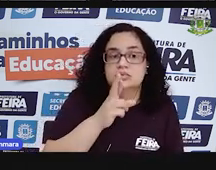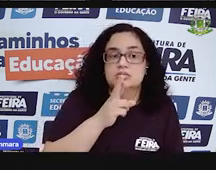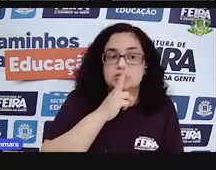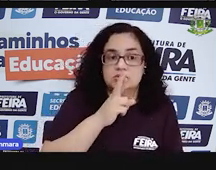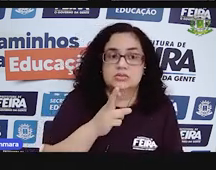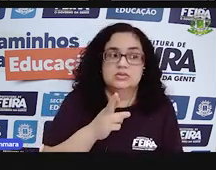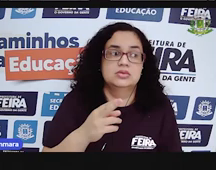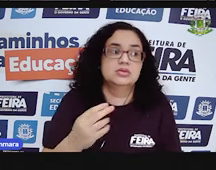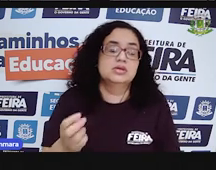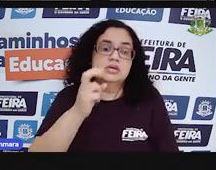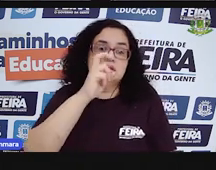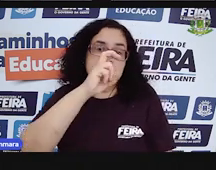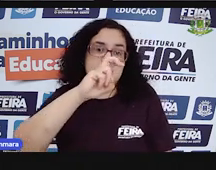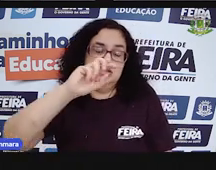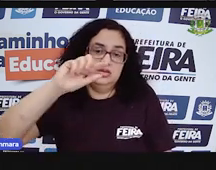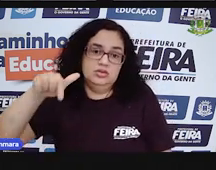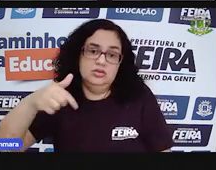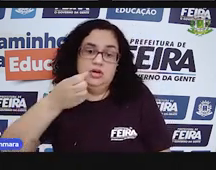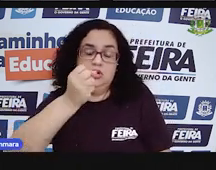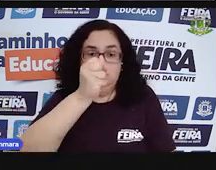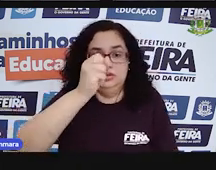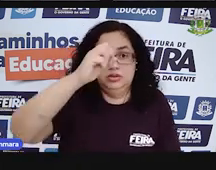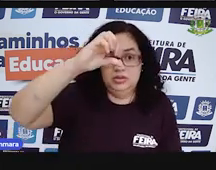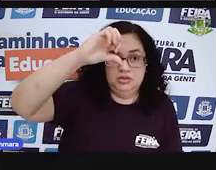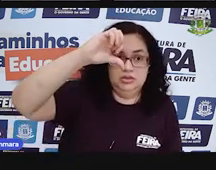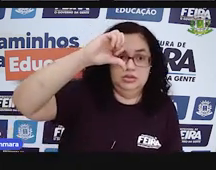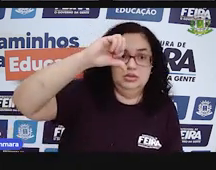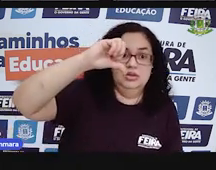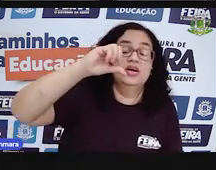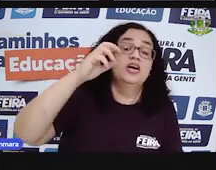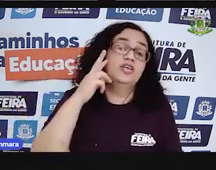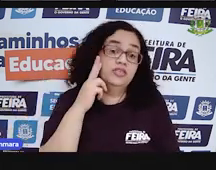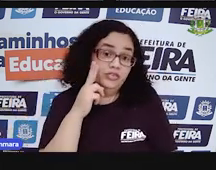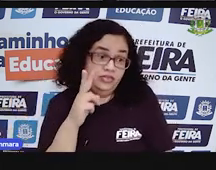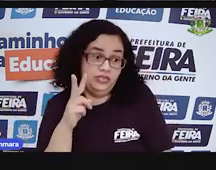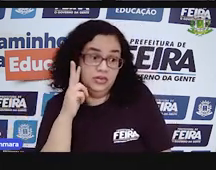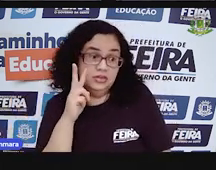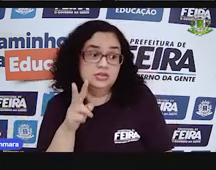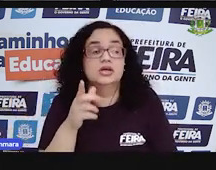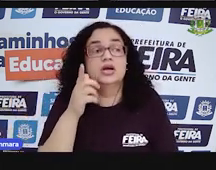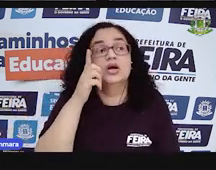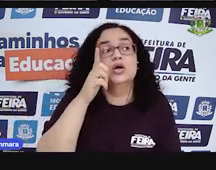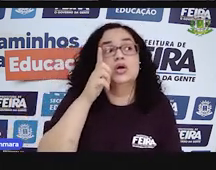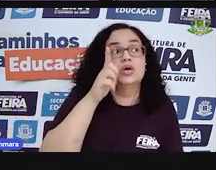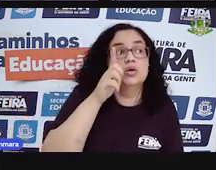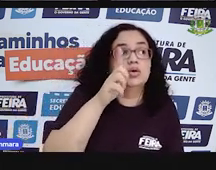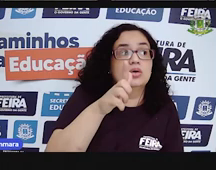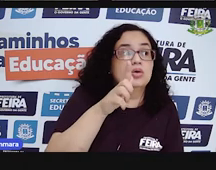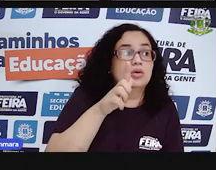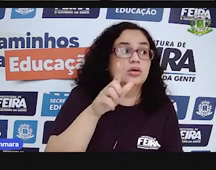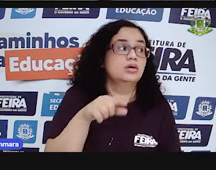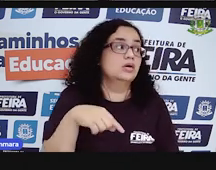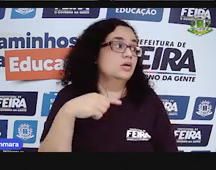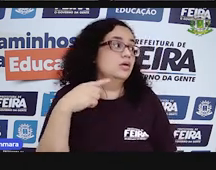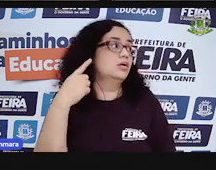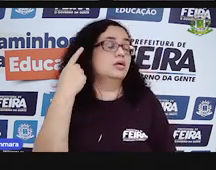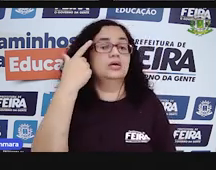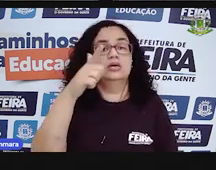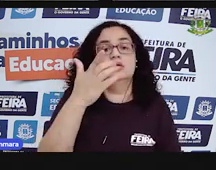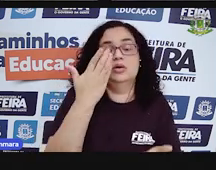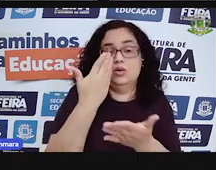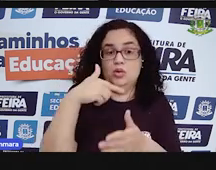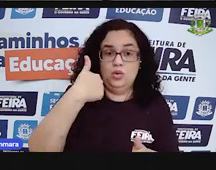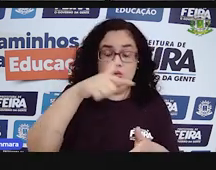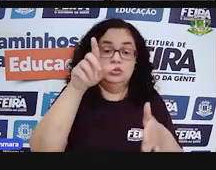botar os mesmos 5,89, chega aqui, clica em verificar, se acertou, você vai passar para a próxima